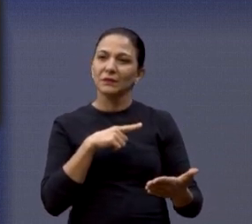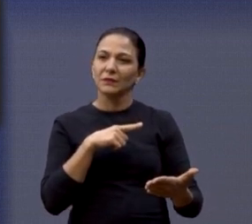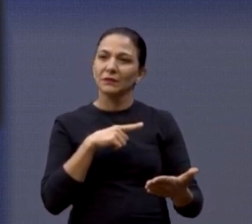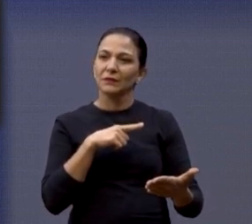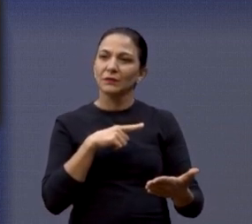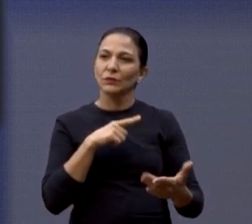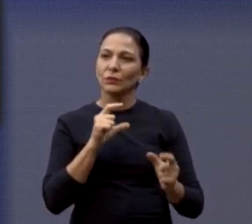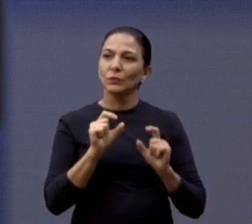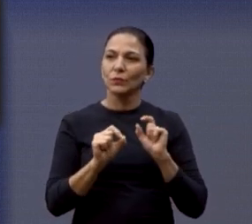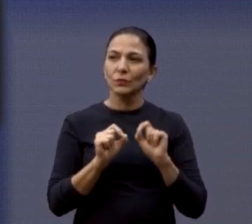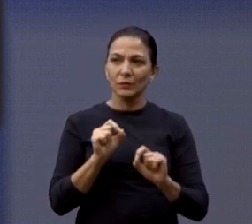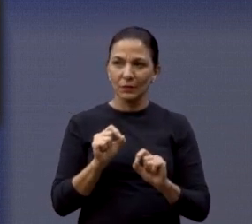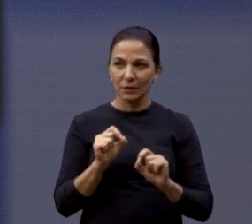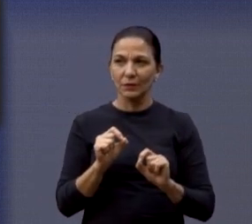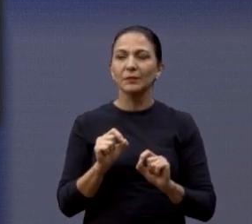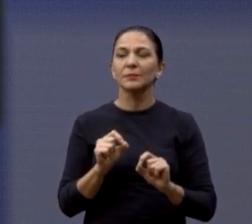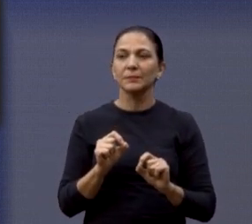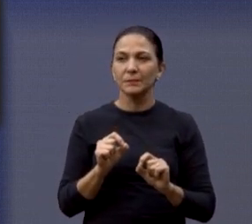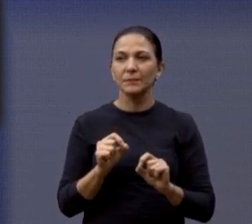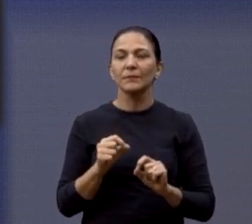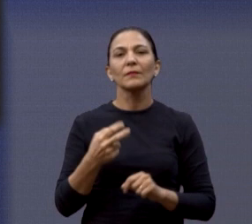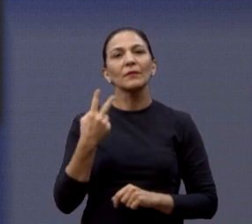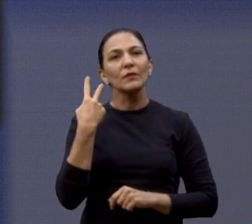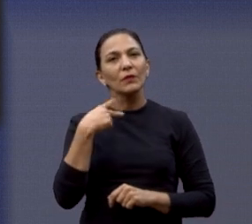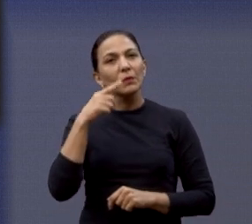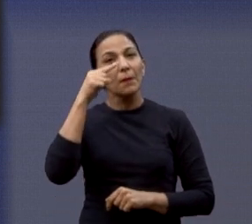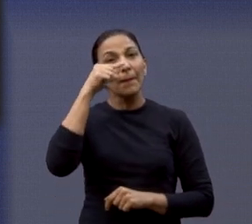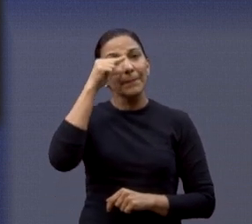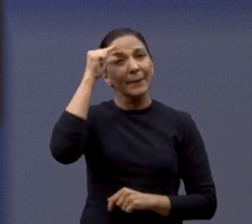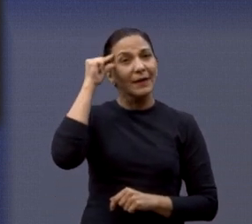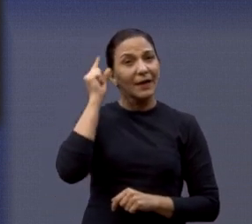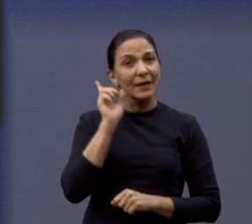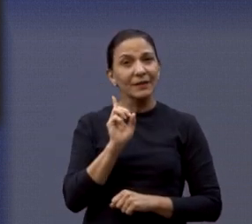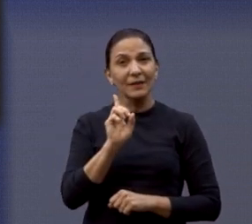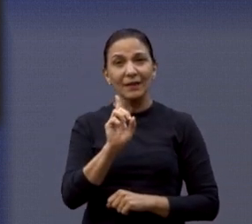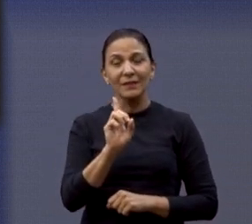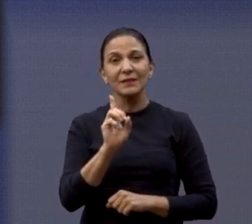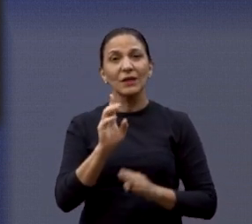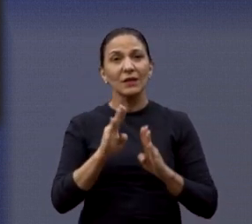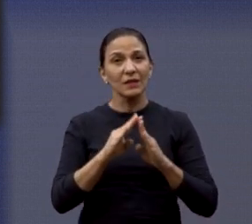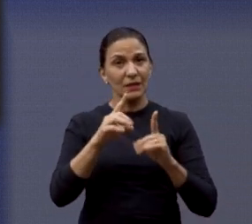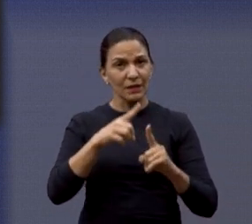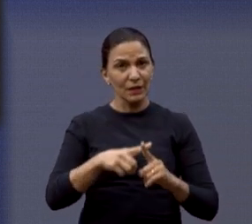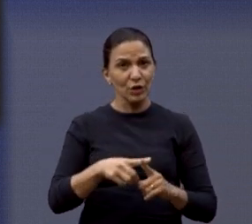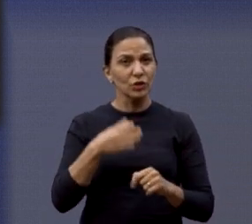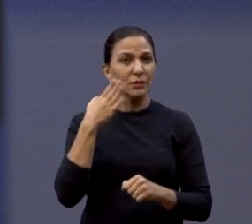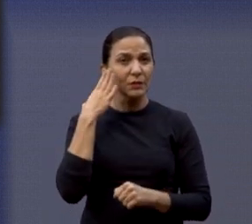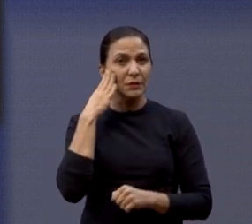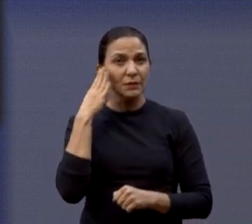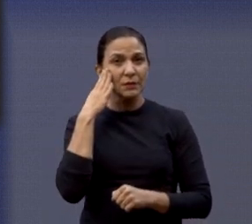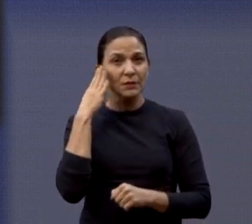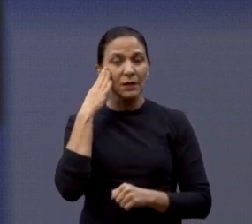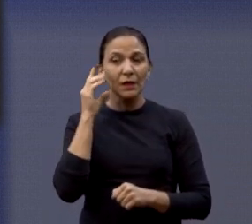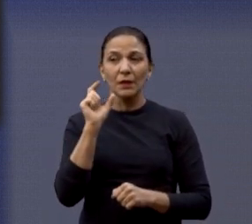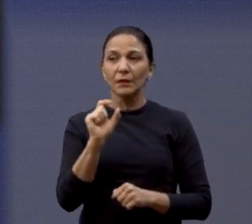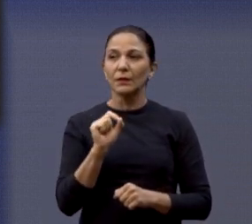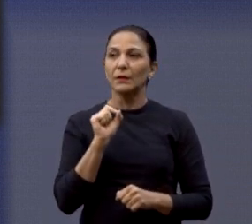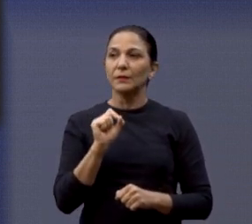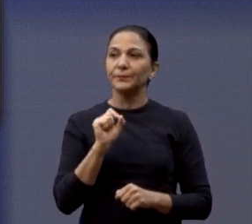Você sabe, você frequenta há muitos anos lá, como nós frequentamos também, que a